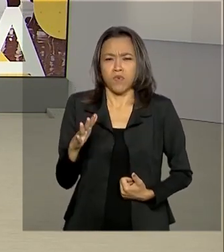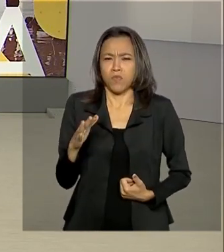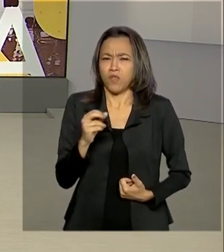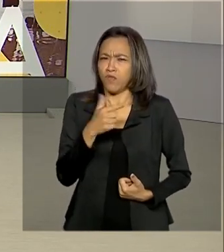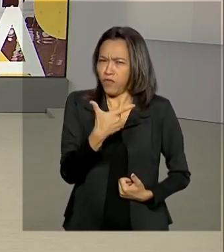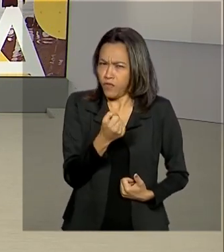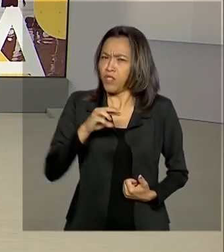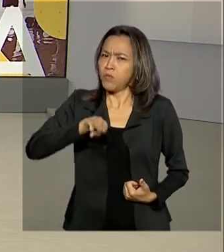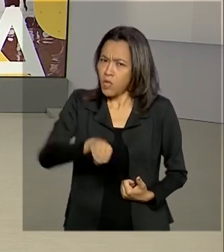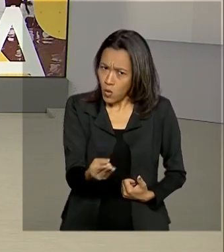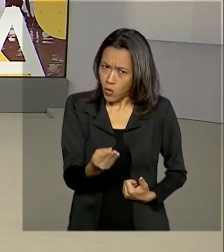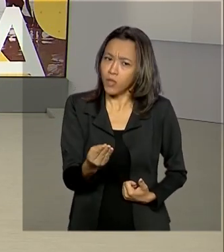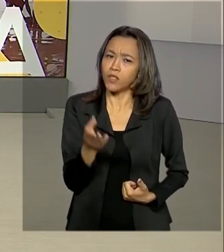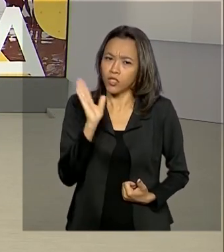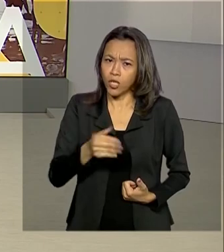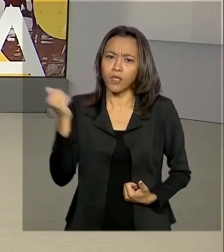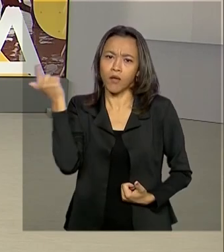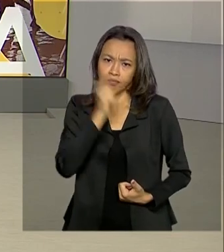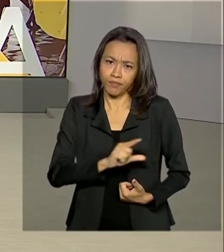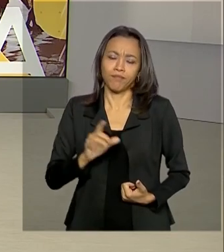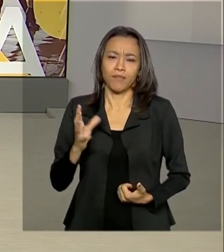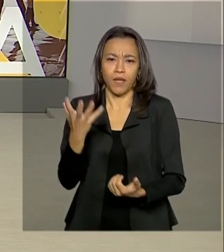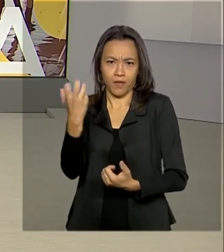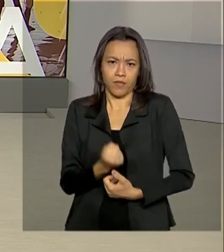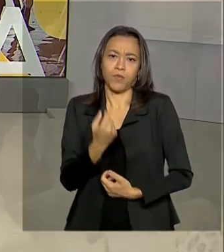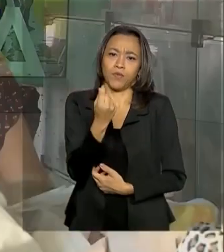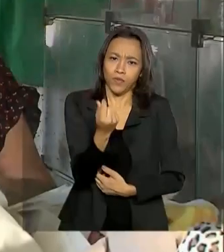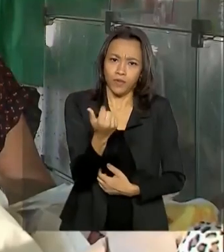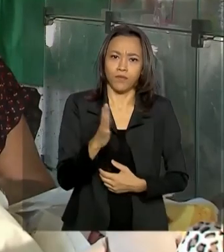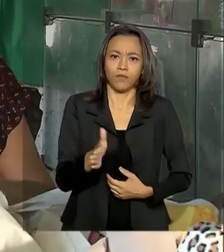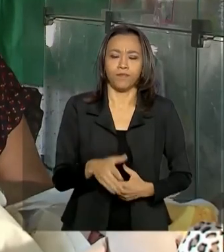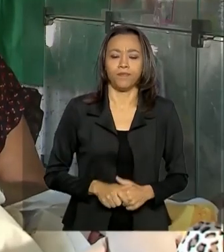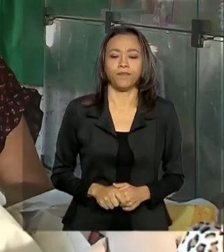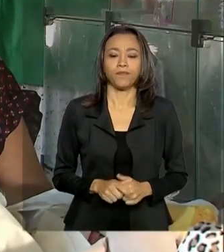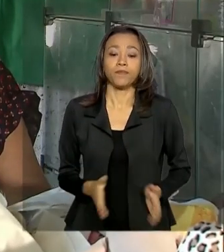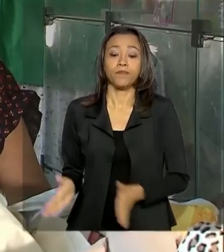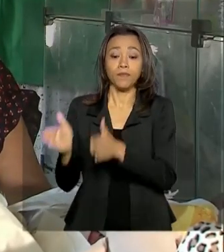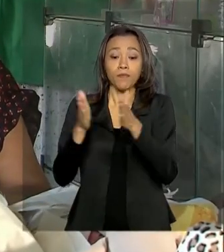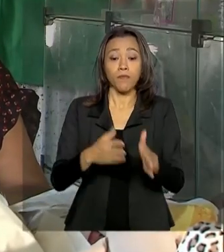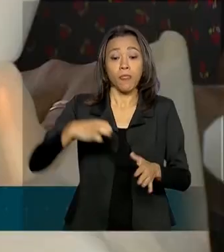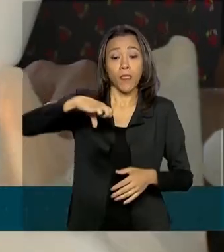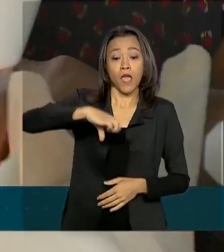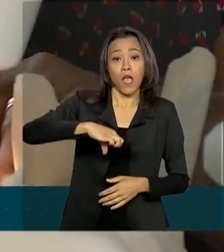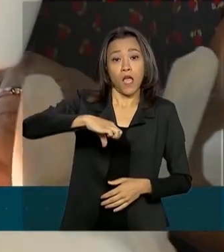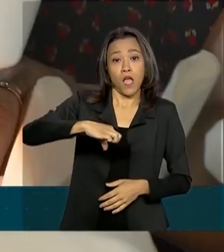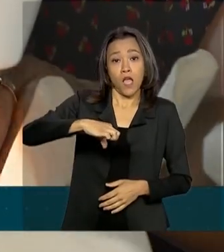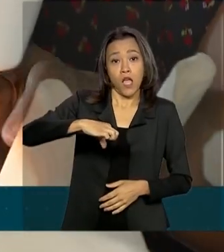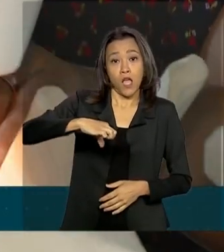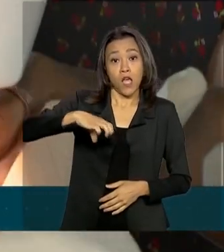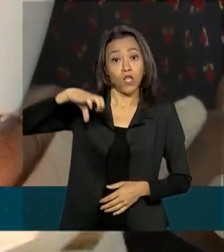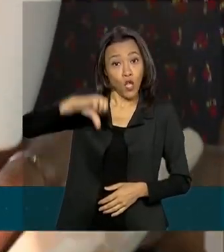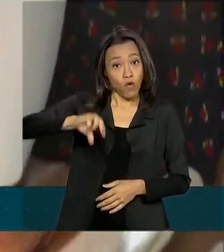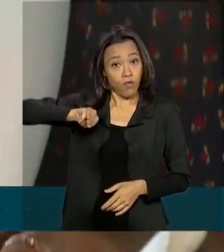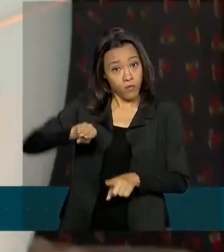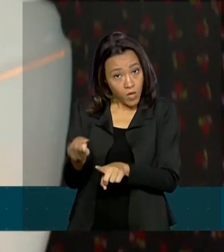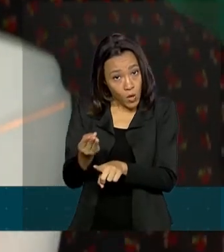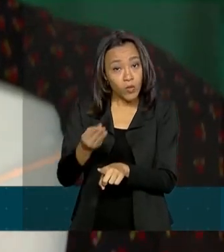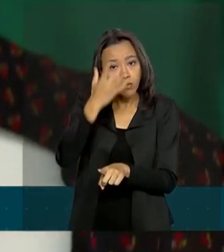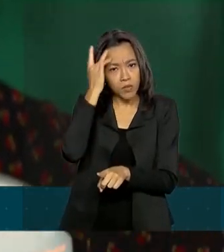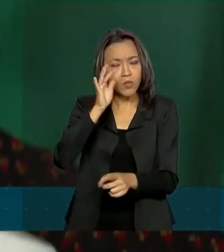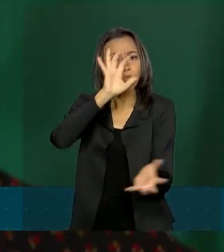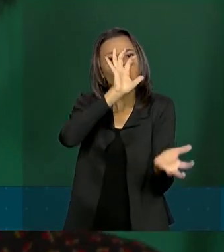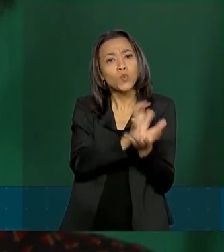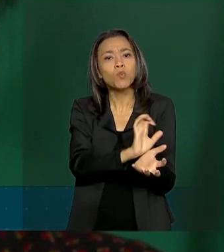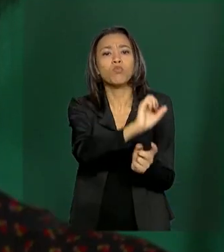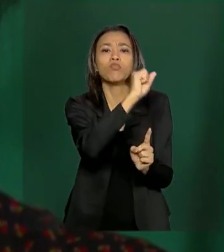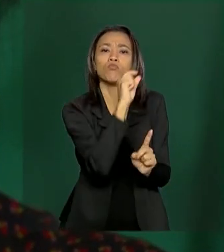já estão habilitadas a receber o benefício. Cerca de 9 milhões de pessoas do Grupo 1, que reúne os trabalhadores